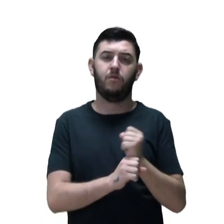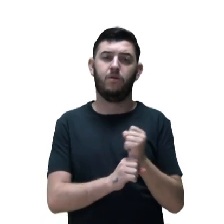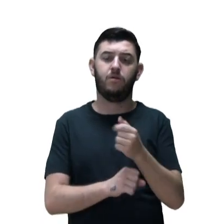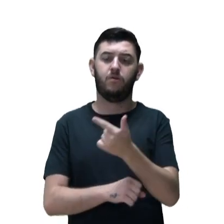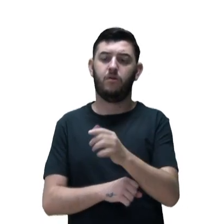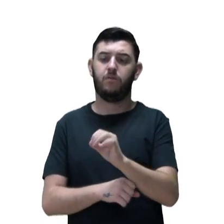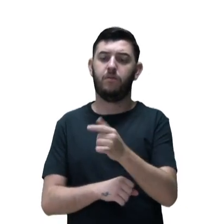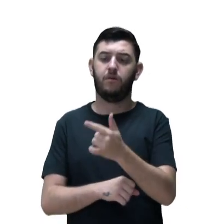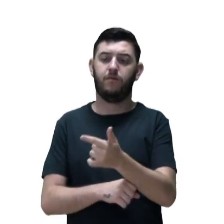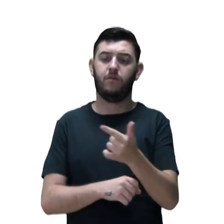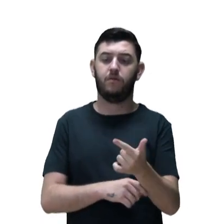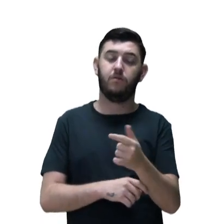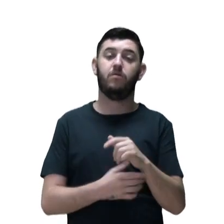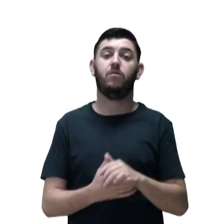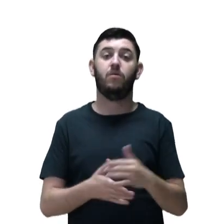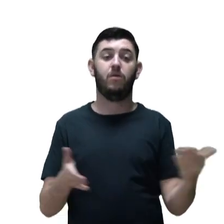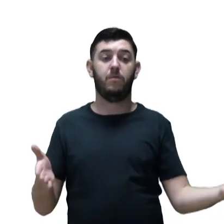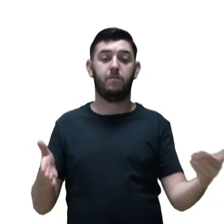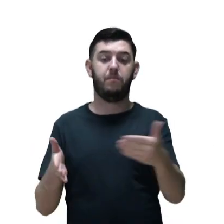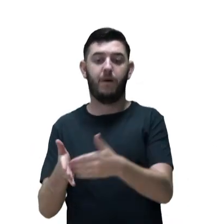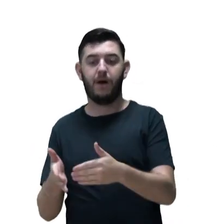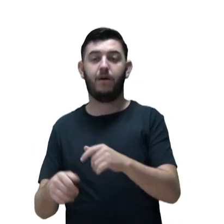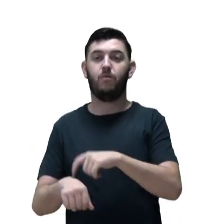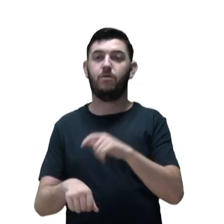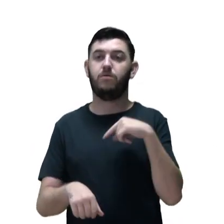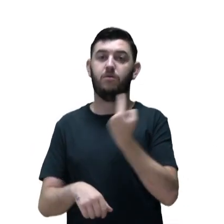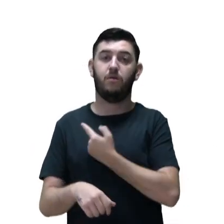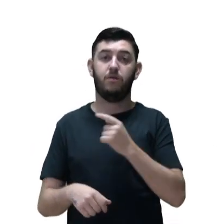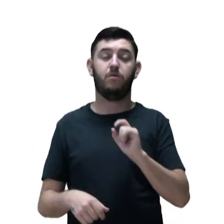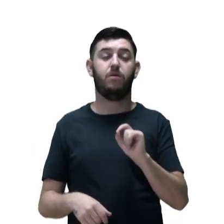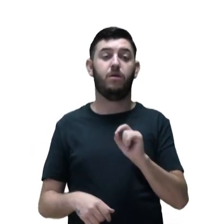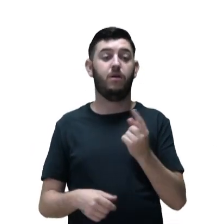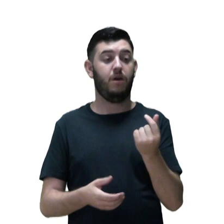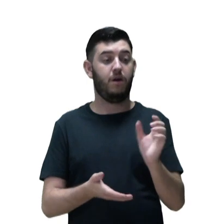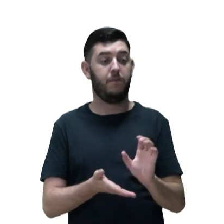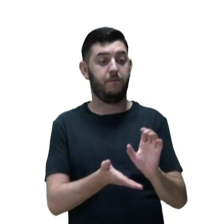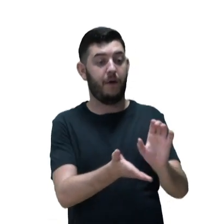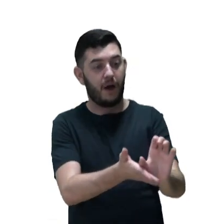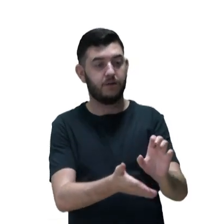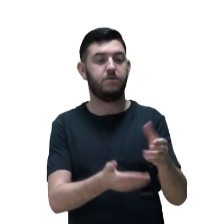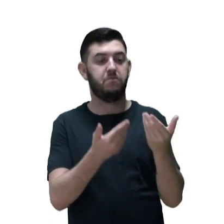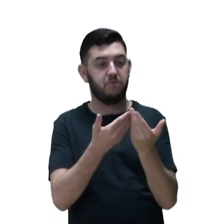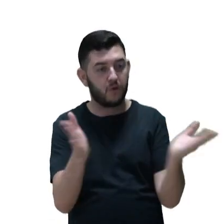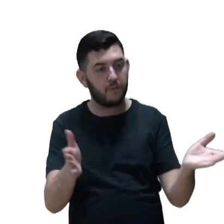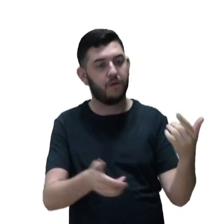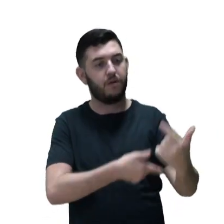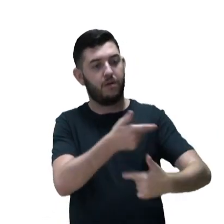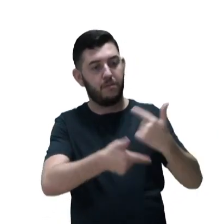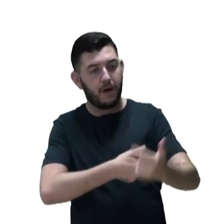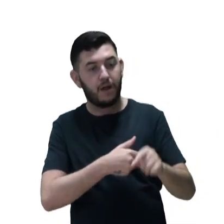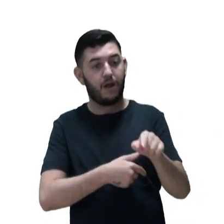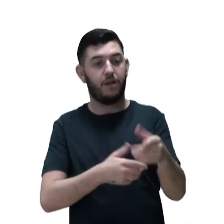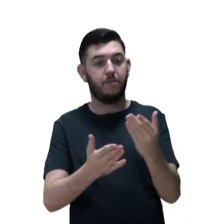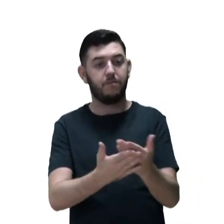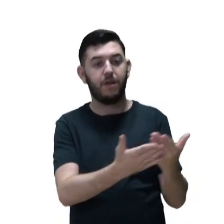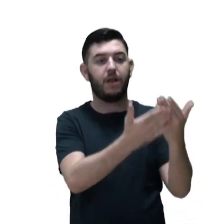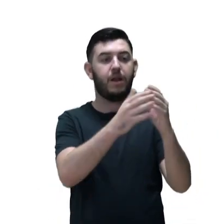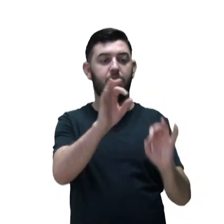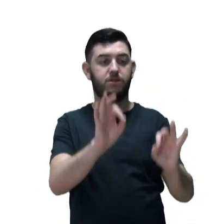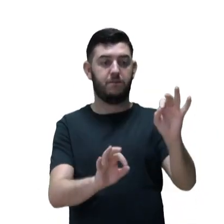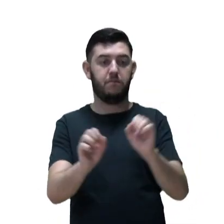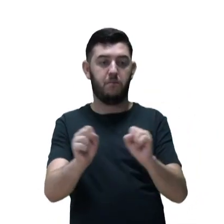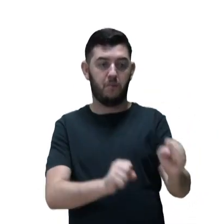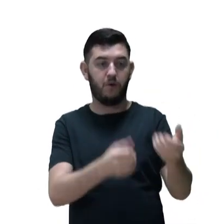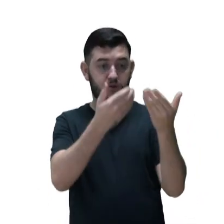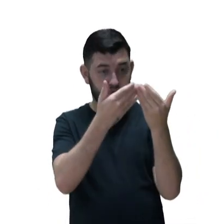e elas podem começar assim que a gente realizar o repasse. Então, vai depender do planejamento da instituição, elas podem começar ainda